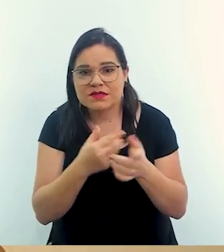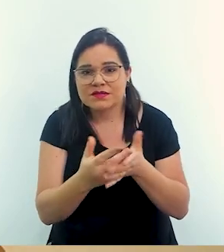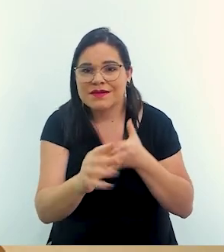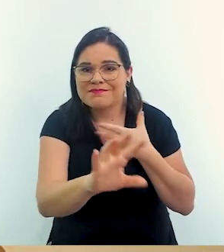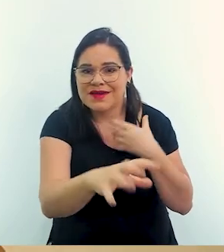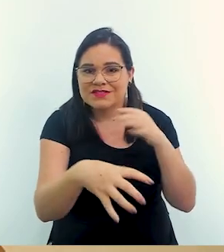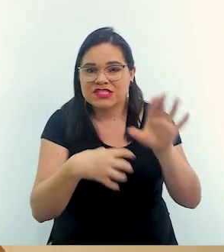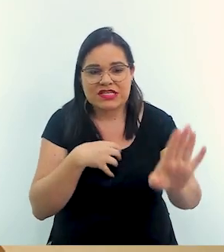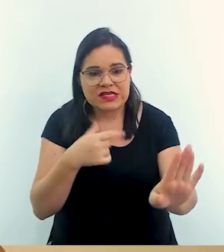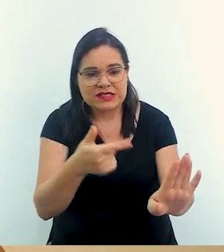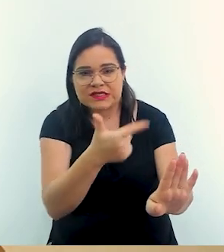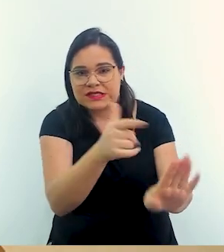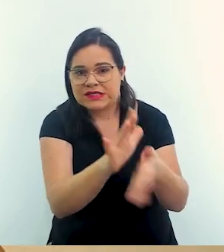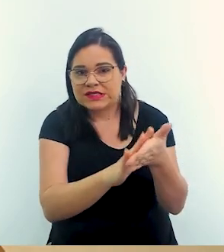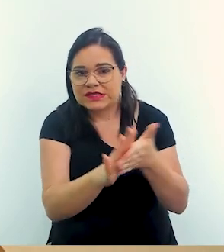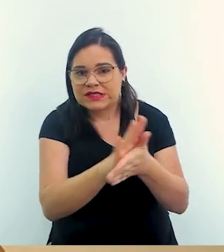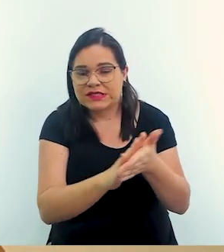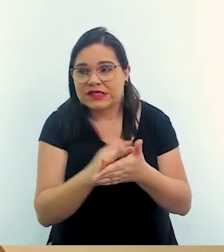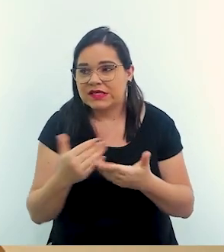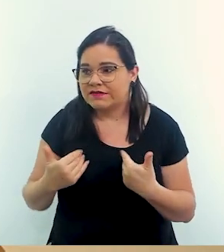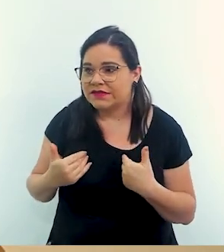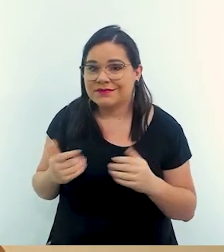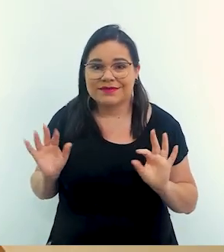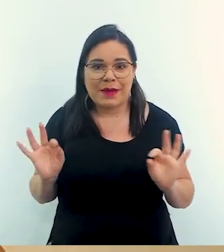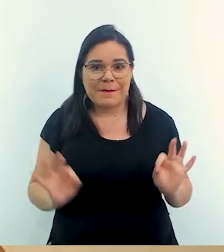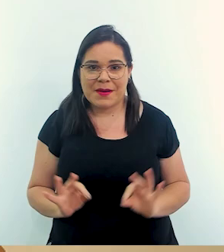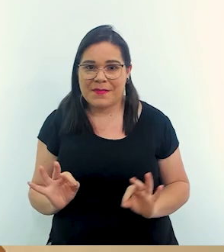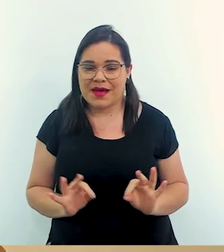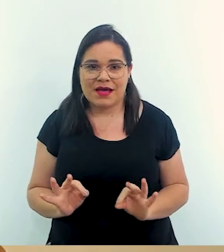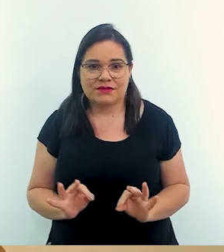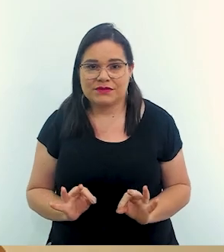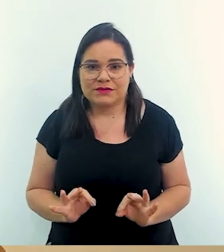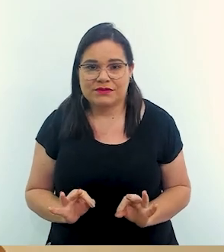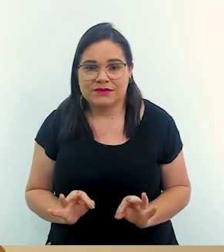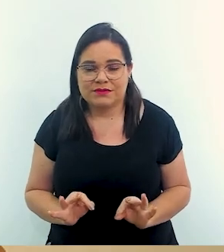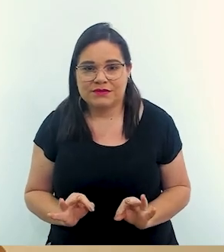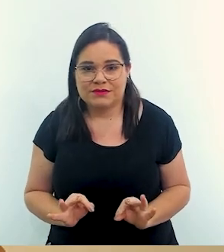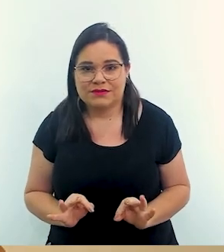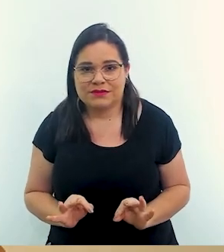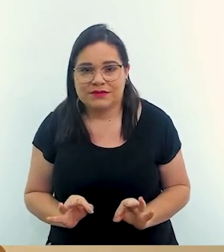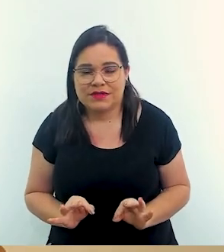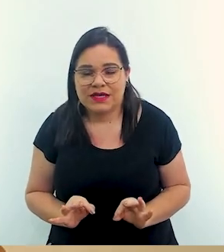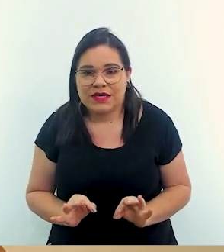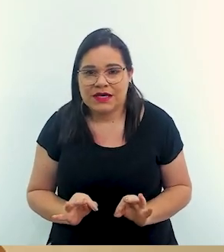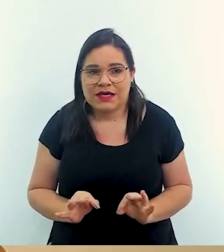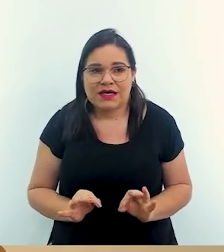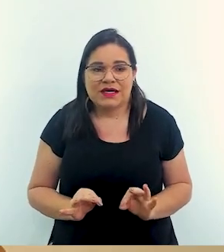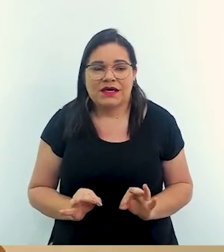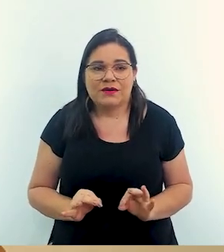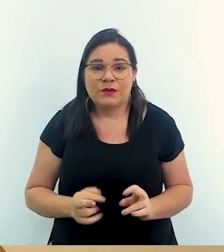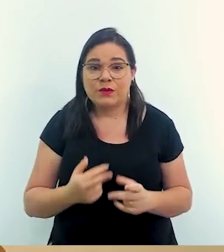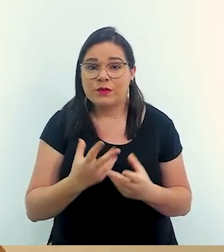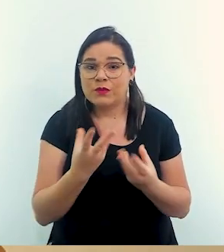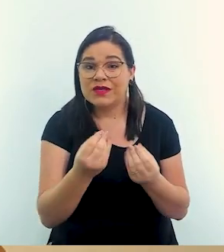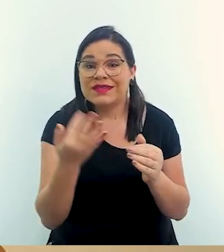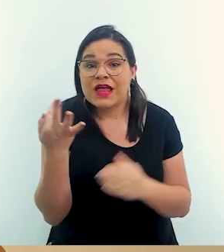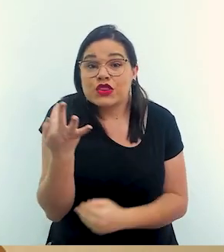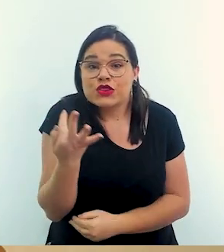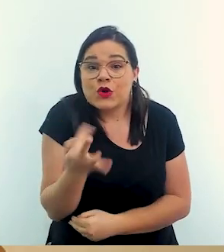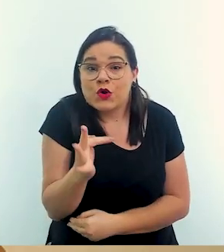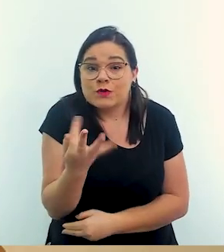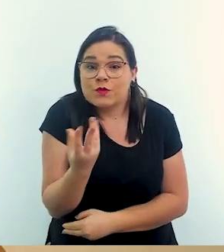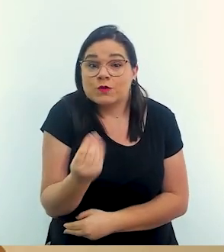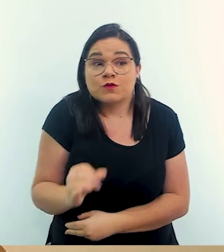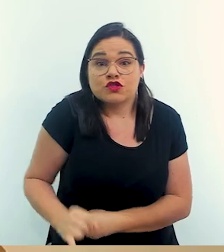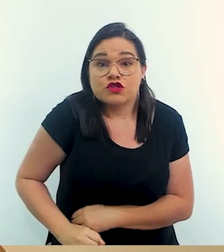começa a gerar aquela empatia, eles não têm nada, e você não está preparada para isso, você não foi preparada para lidar com tanta